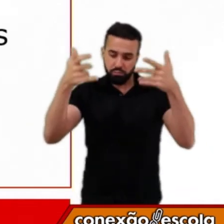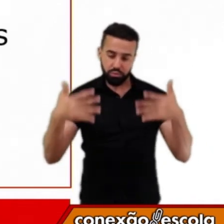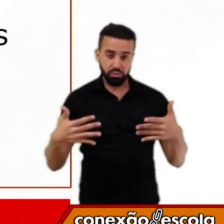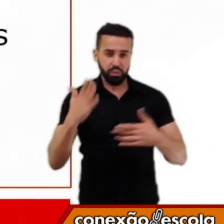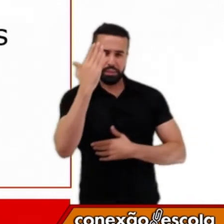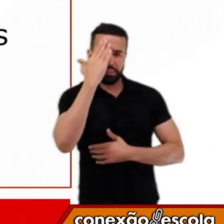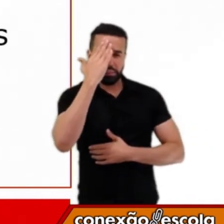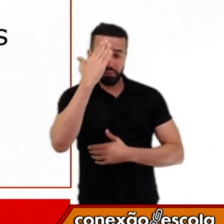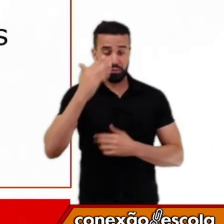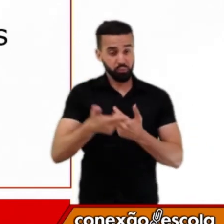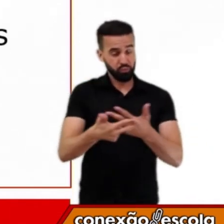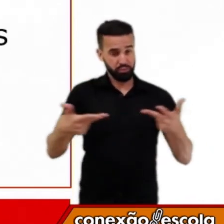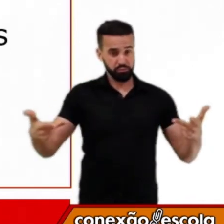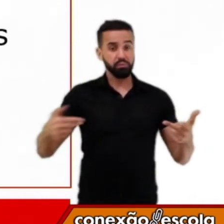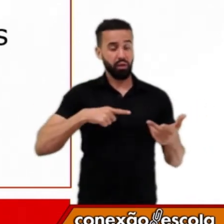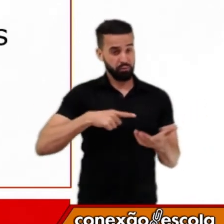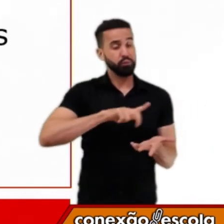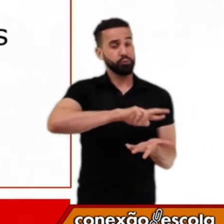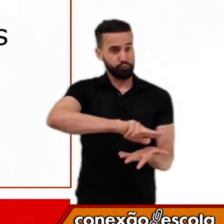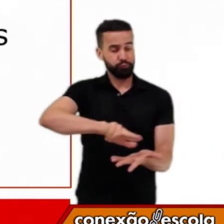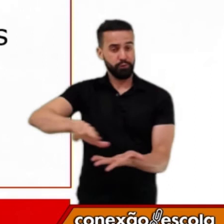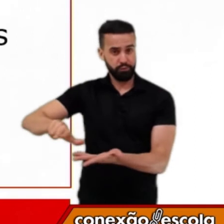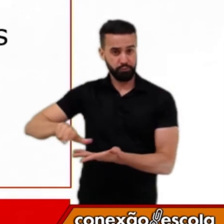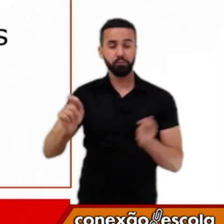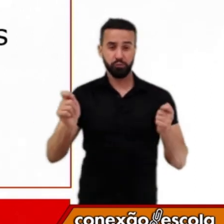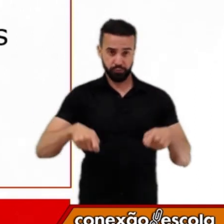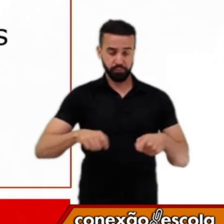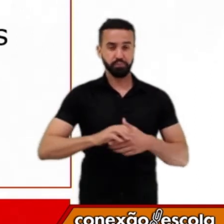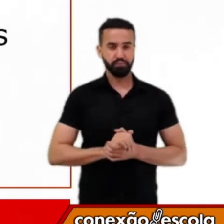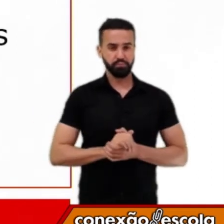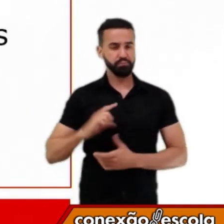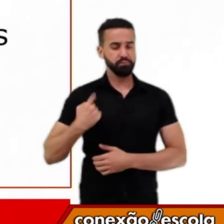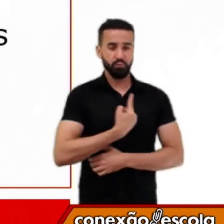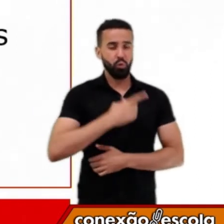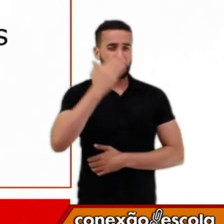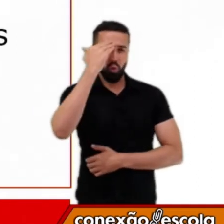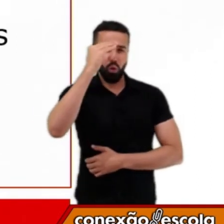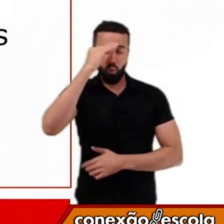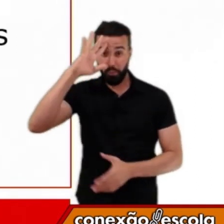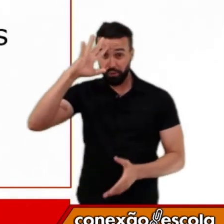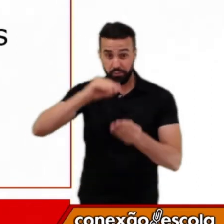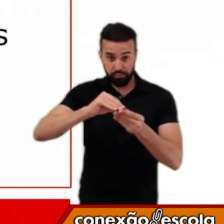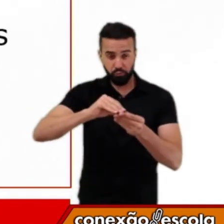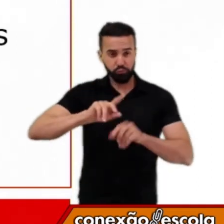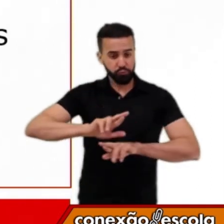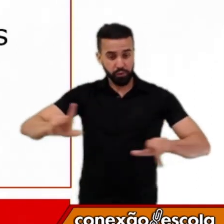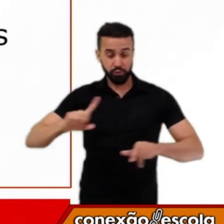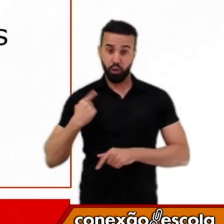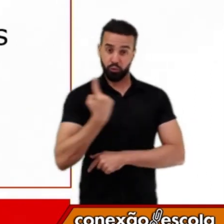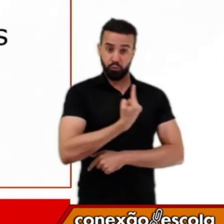que é diferente de nós. Dentro dessa perspectiva de compreensão daquilo que é diferente de nós,